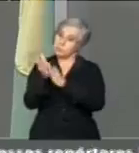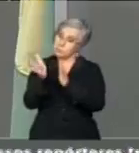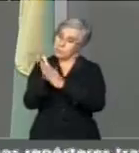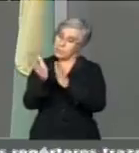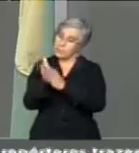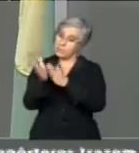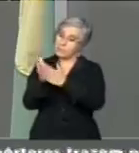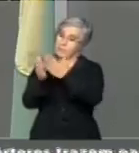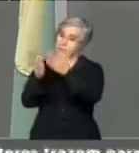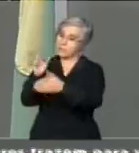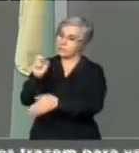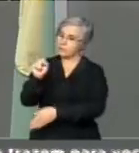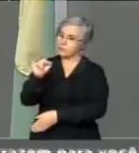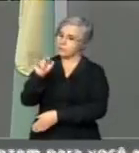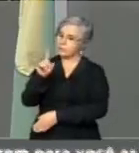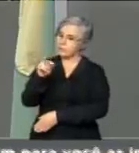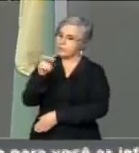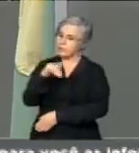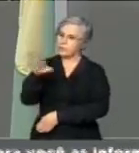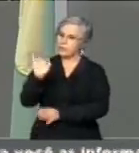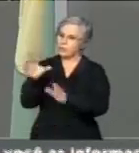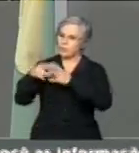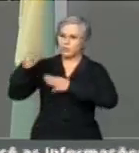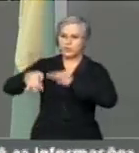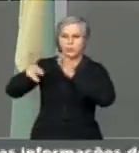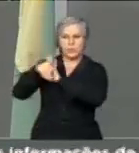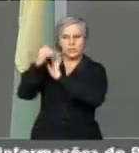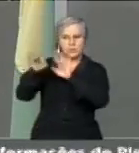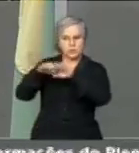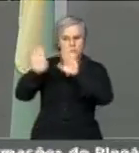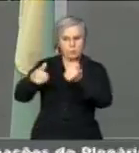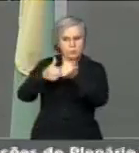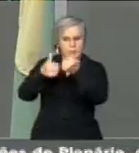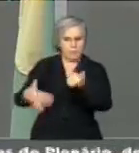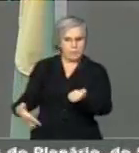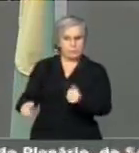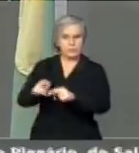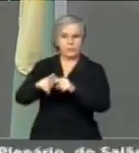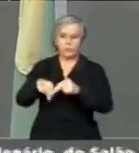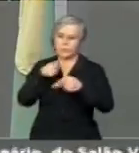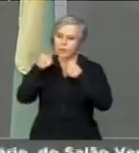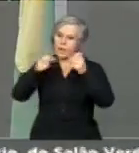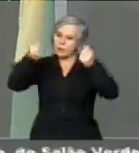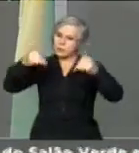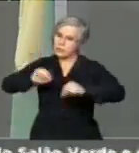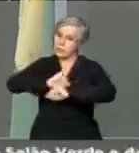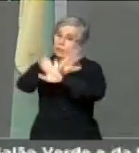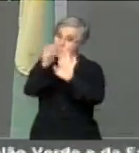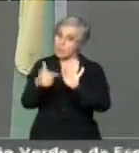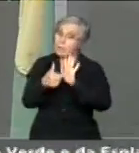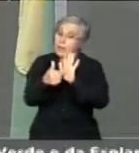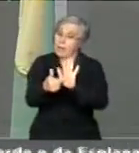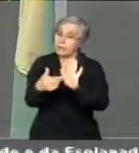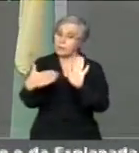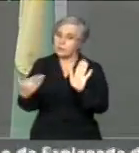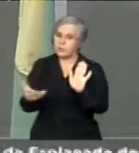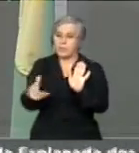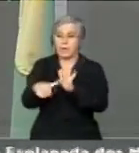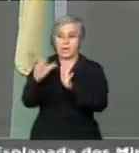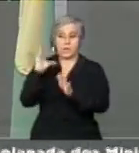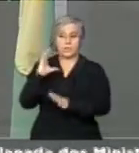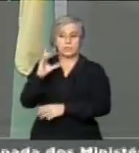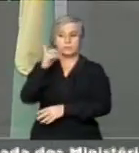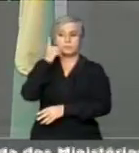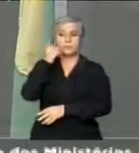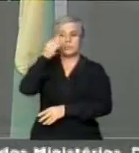Silvio, o setor jurídico da mesa por colocar as coisas no trilho. Então estava errado o